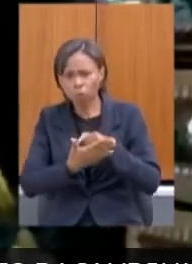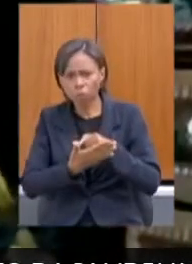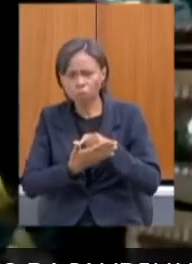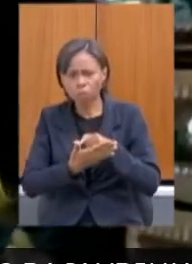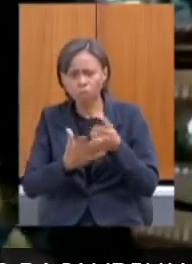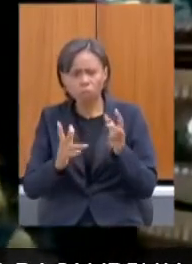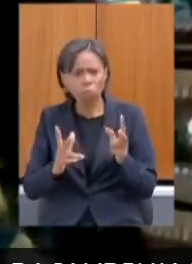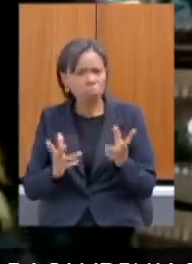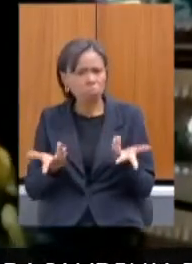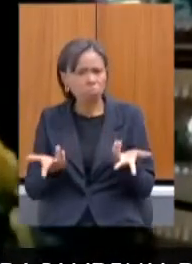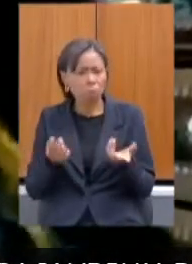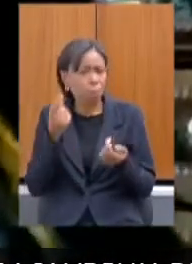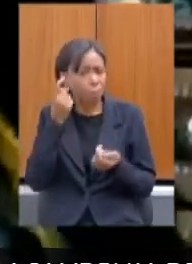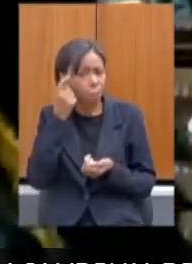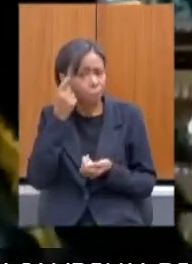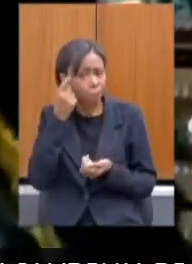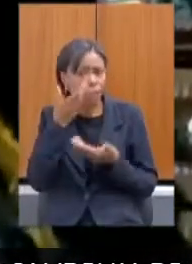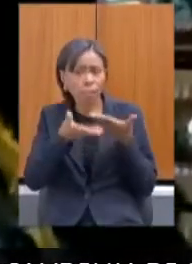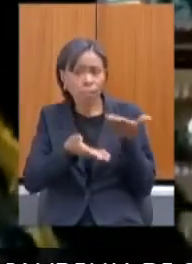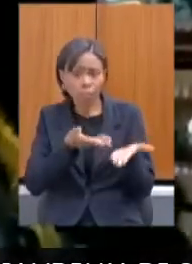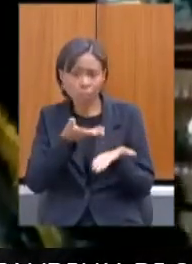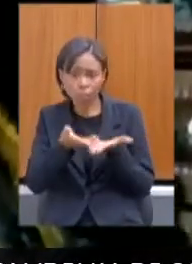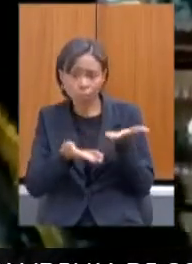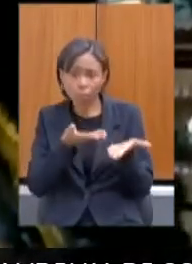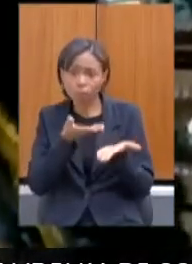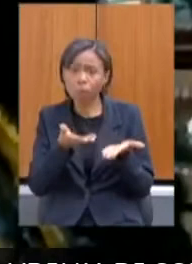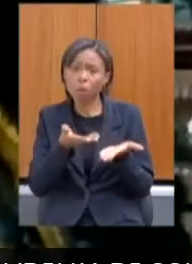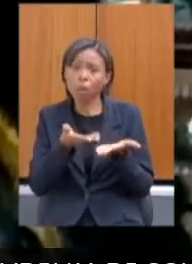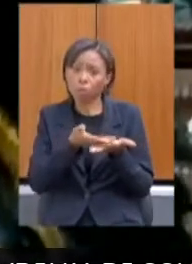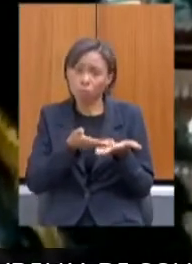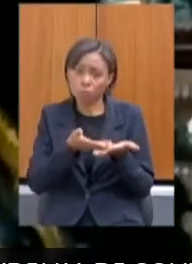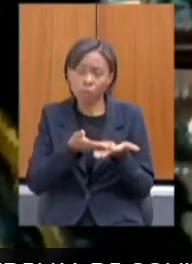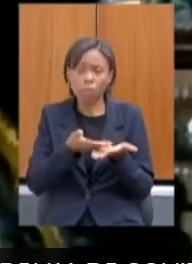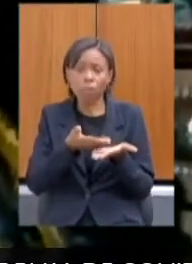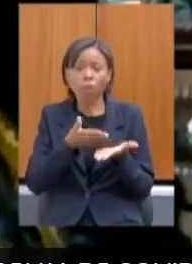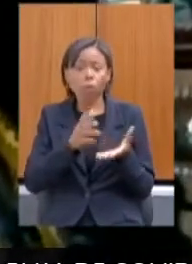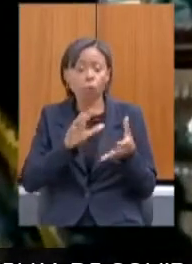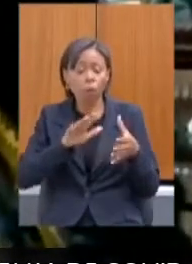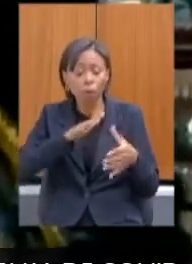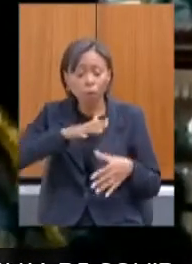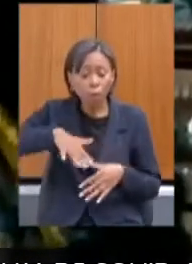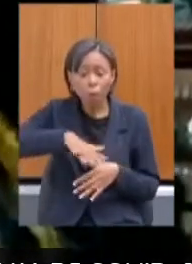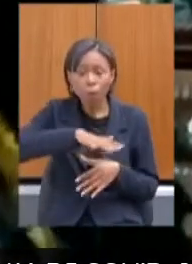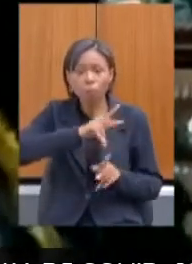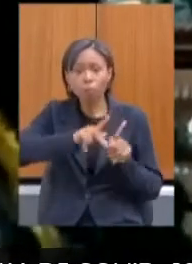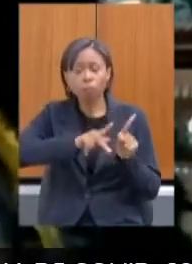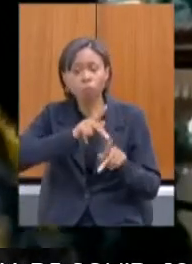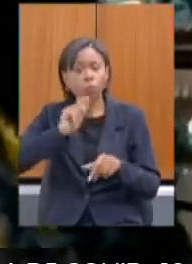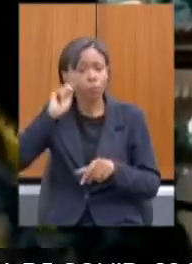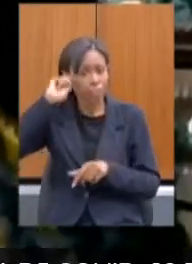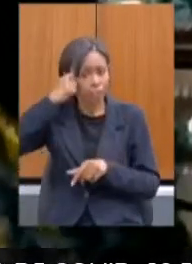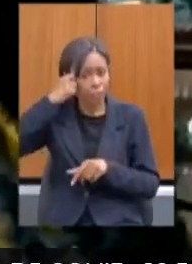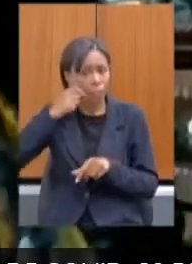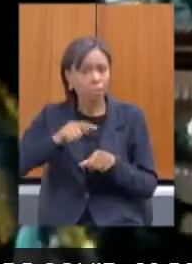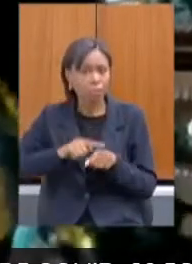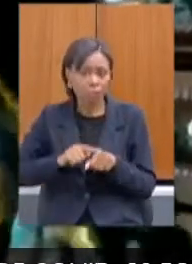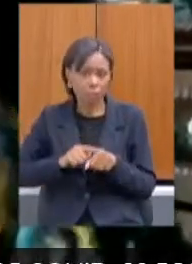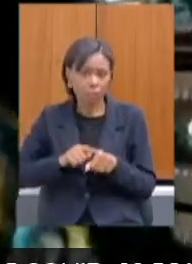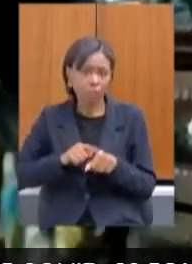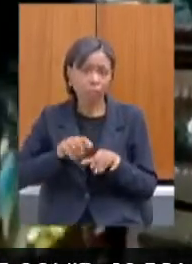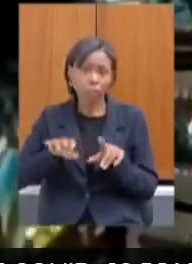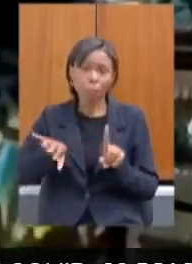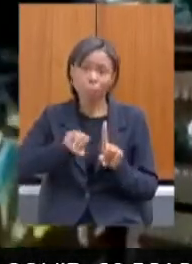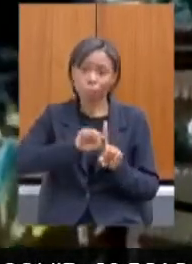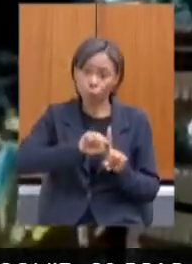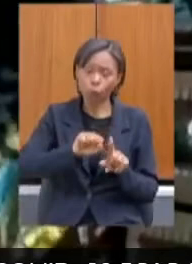no atendimento integral à população negra acometida por Covid. E, por último,